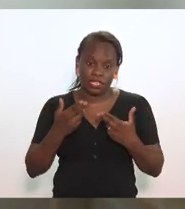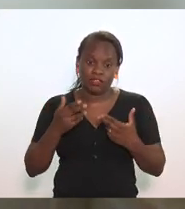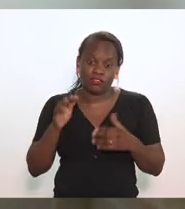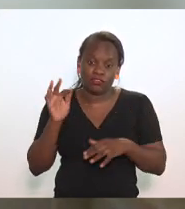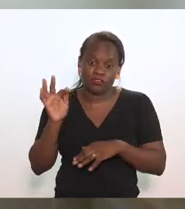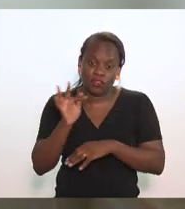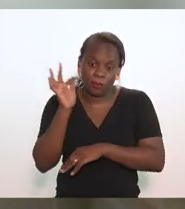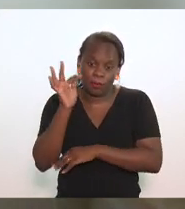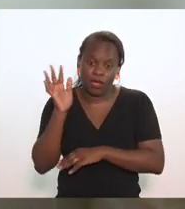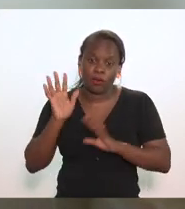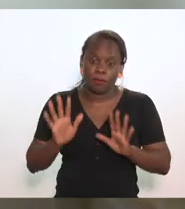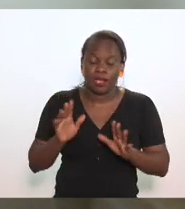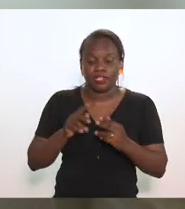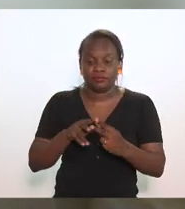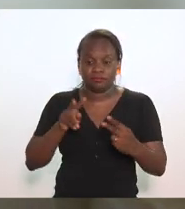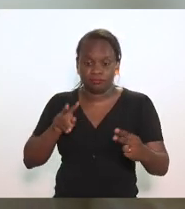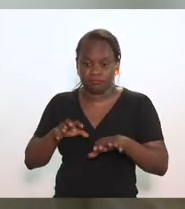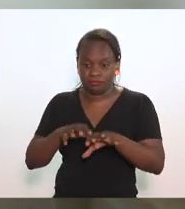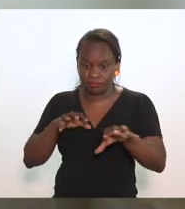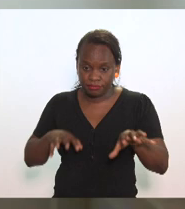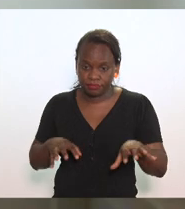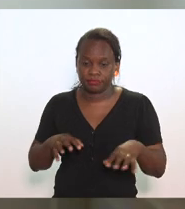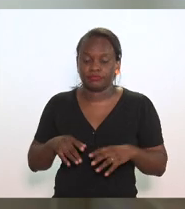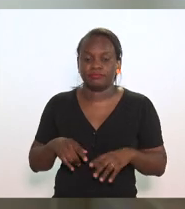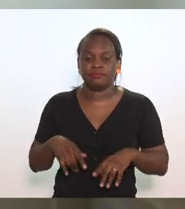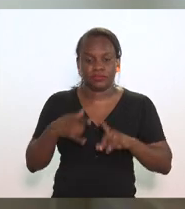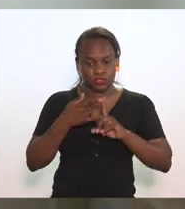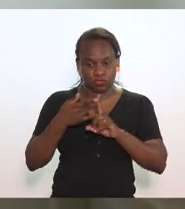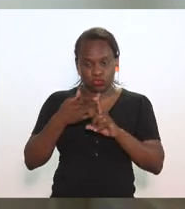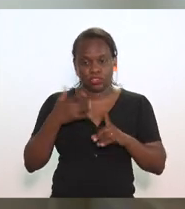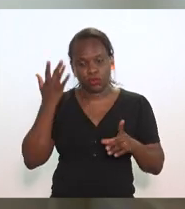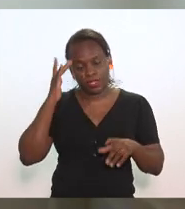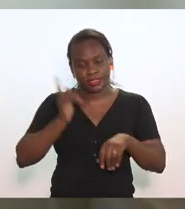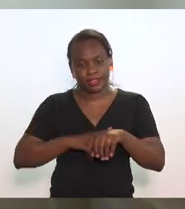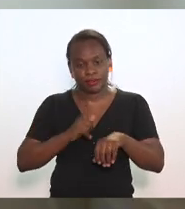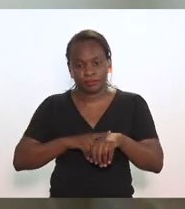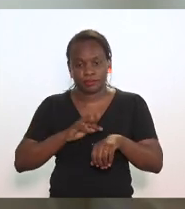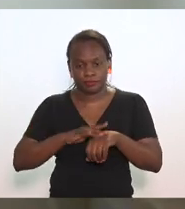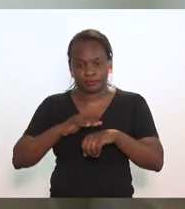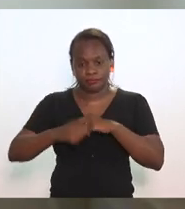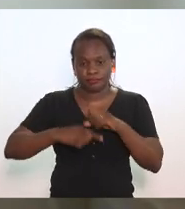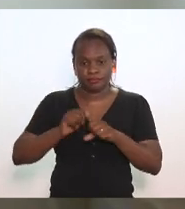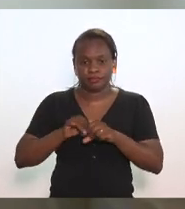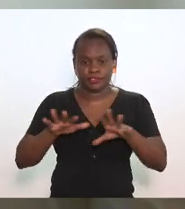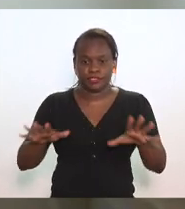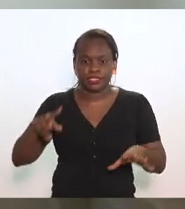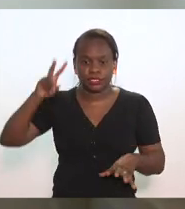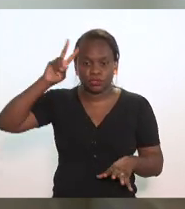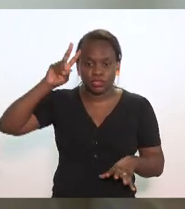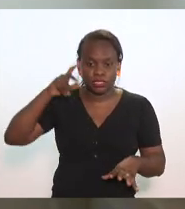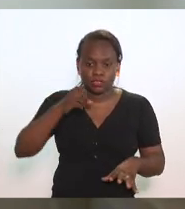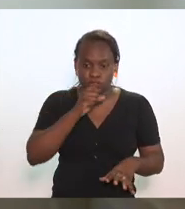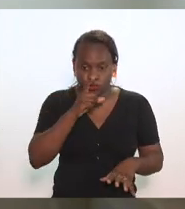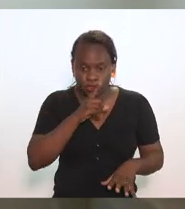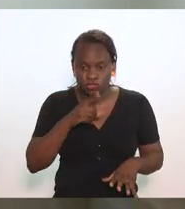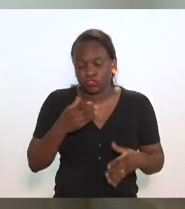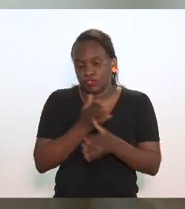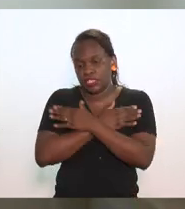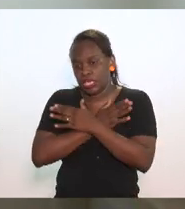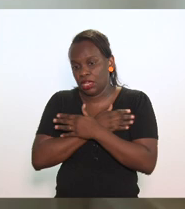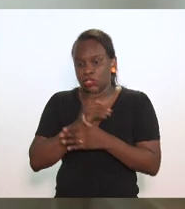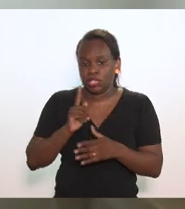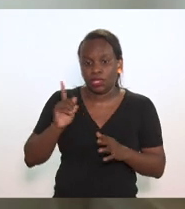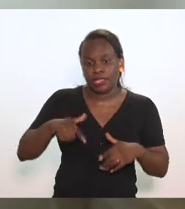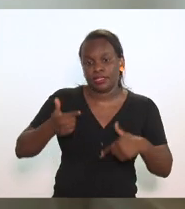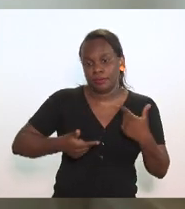formal mas com uma remota eu acho que em tempo de pandemia de segunda a domingo seja feriado ou não é